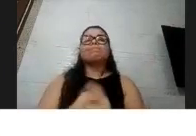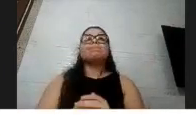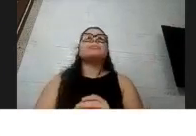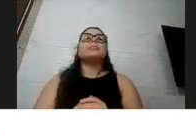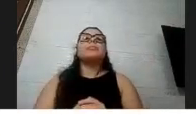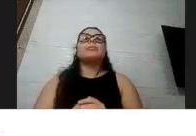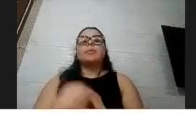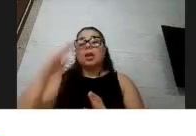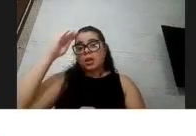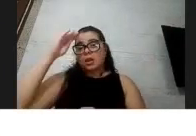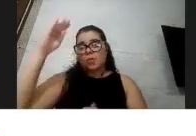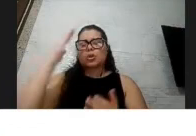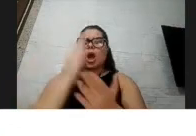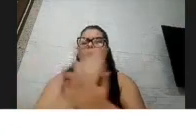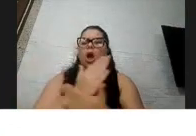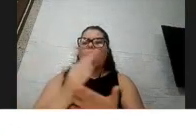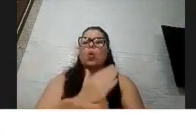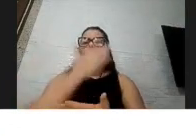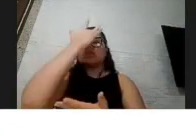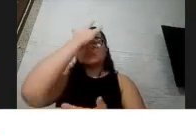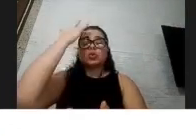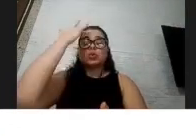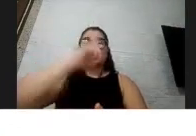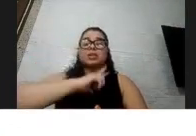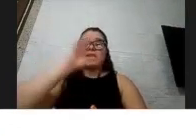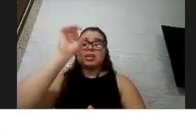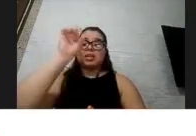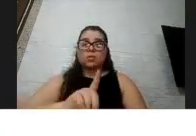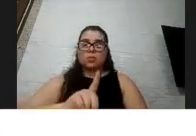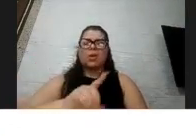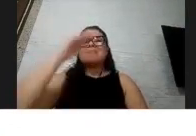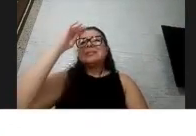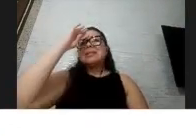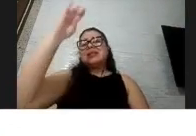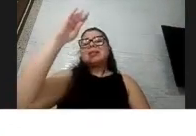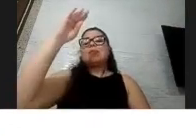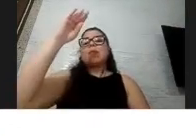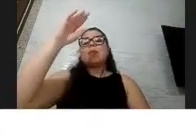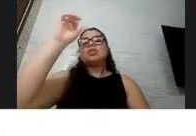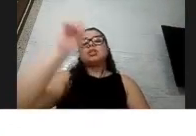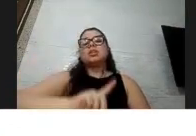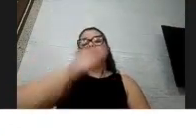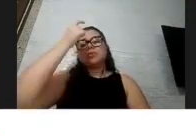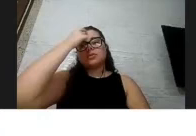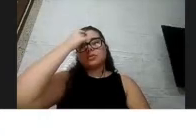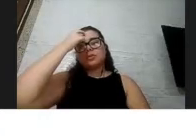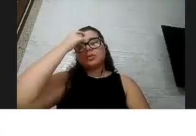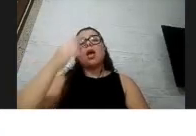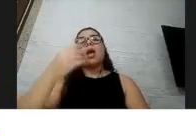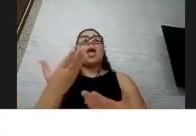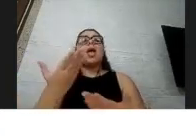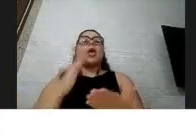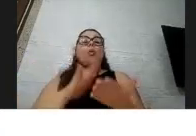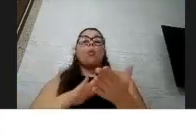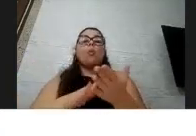pessoas com deficiência, principalmente as pessoas com deficiência intelectual, a questão do contato, né, porque são,